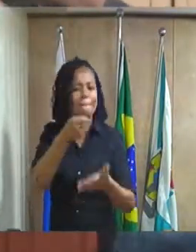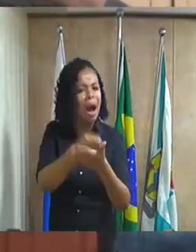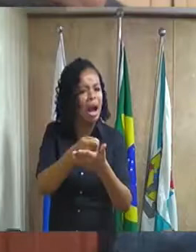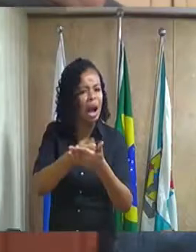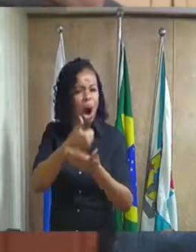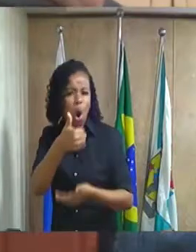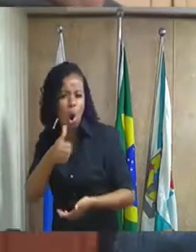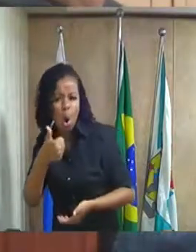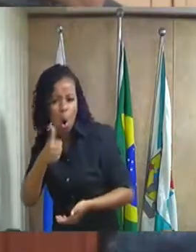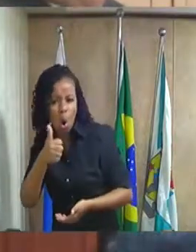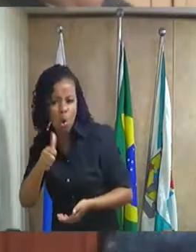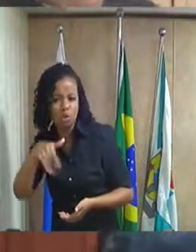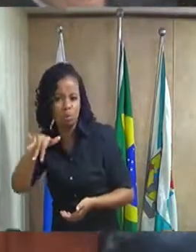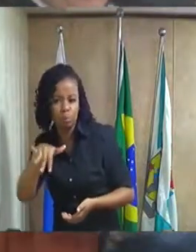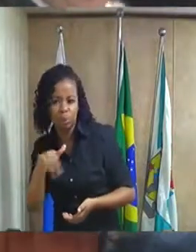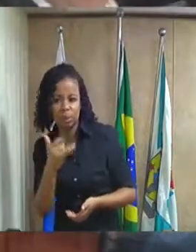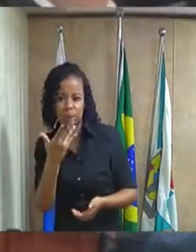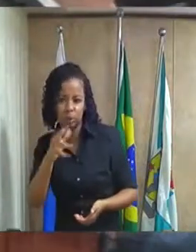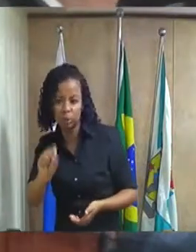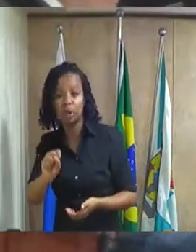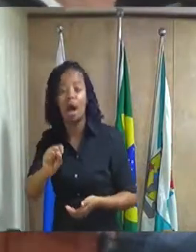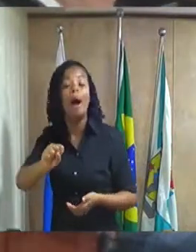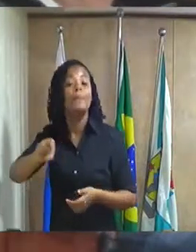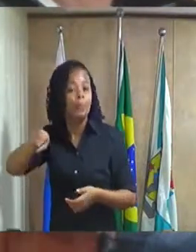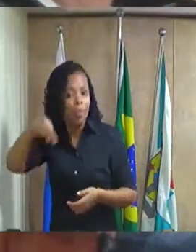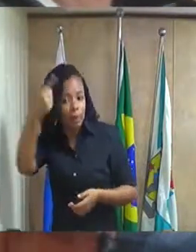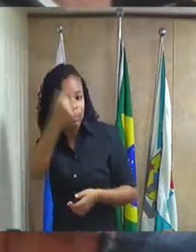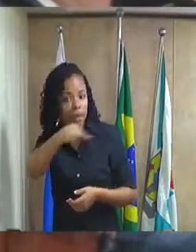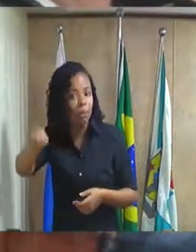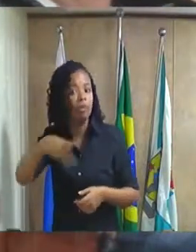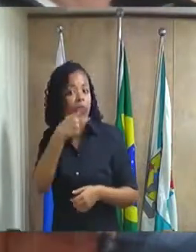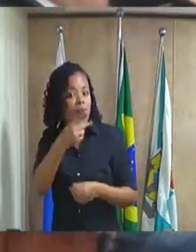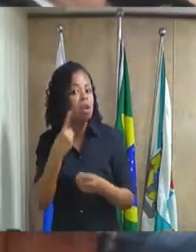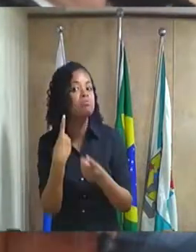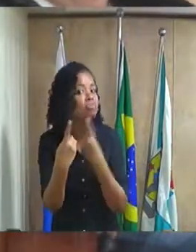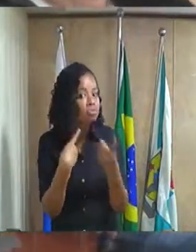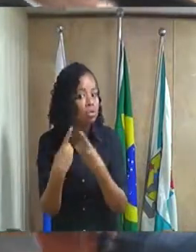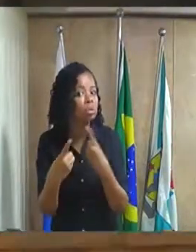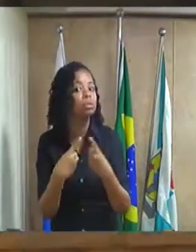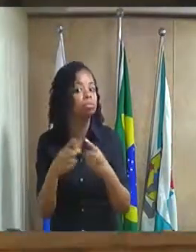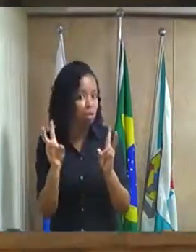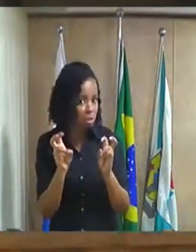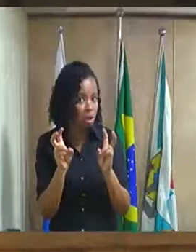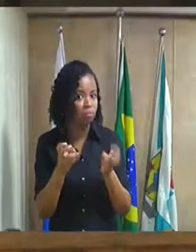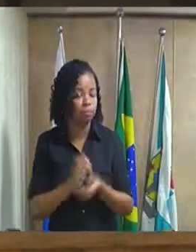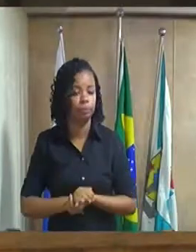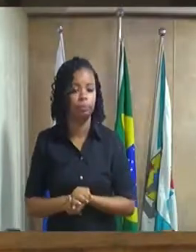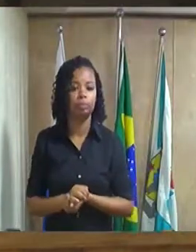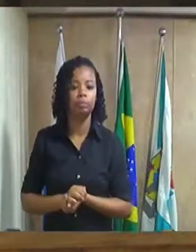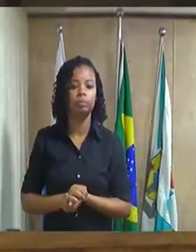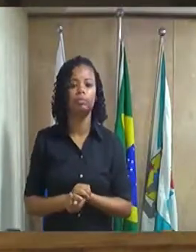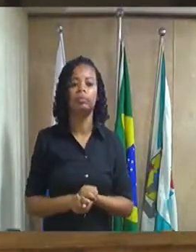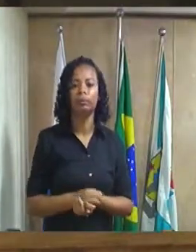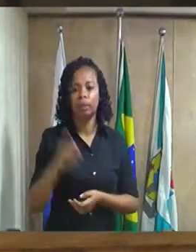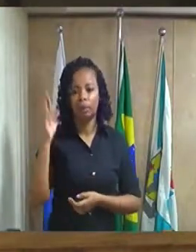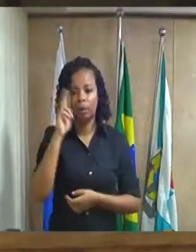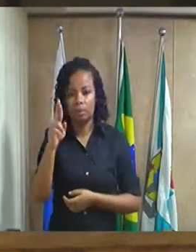estamos com a dívida de 5 milhões mas semana que vem eu vou fazer uma discussão sobre a átrio aqui senhor presidente é dando